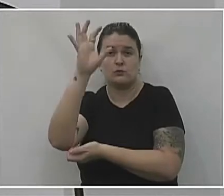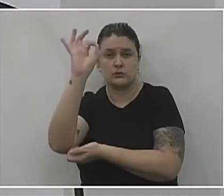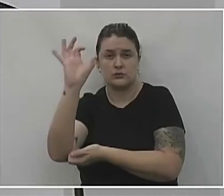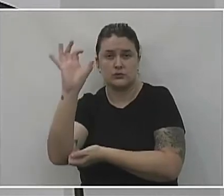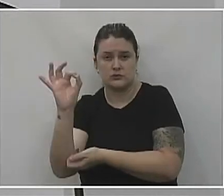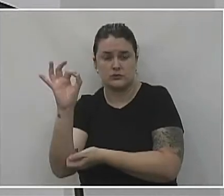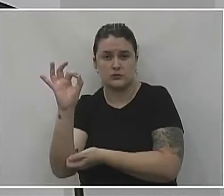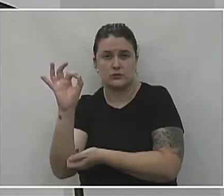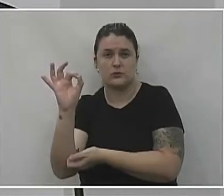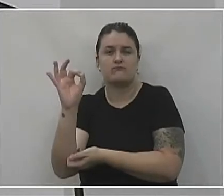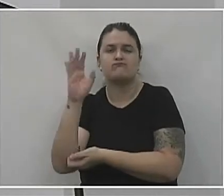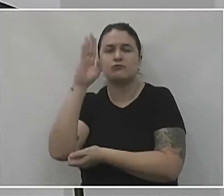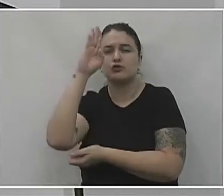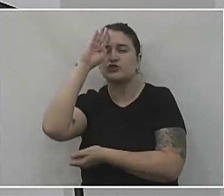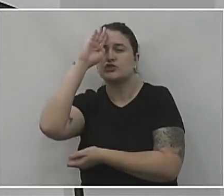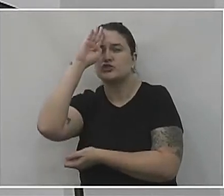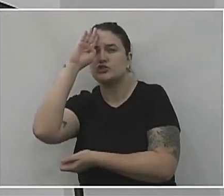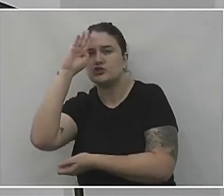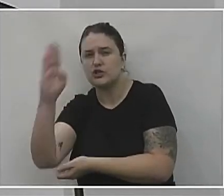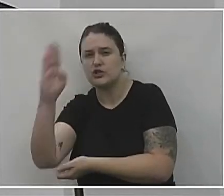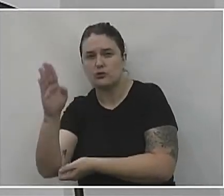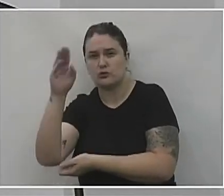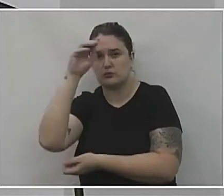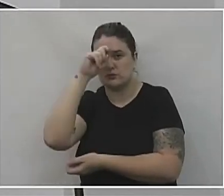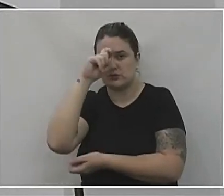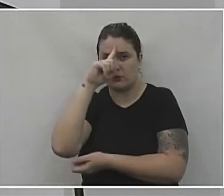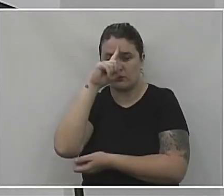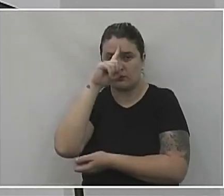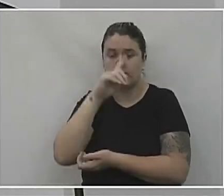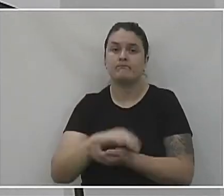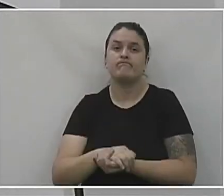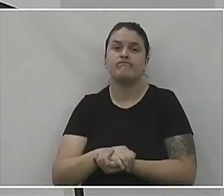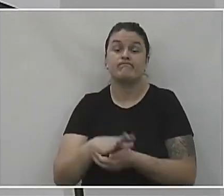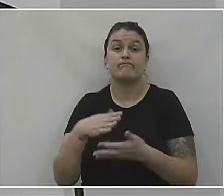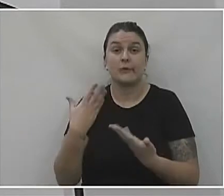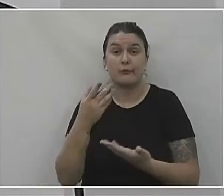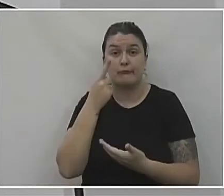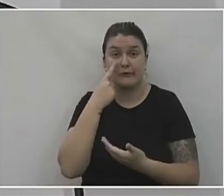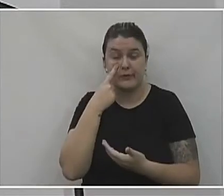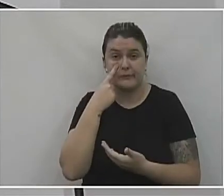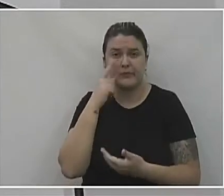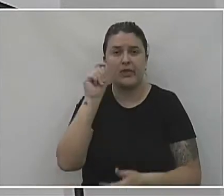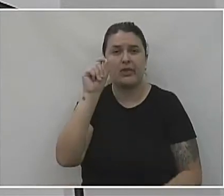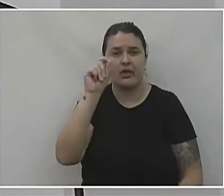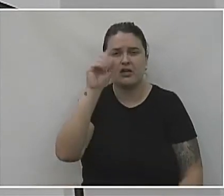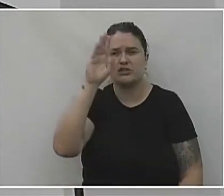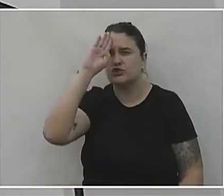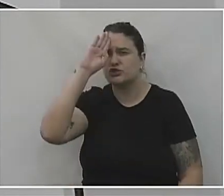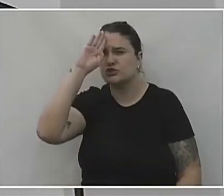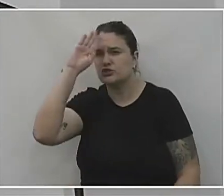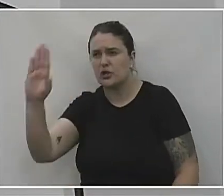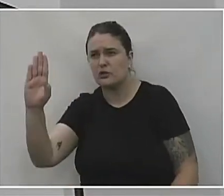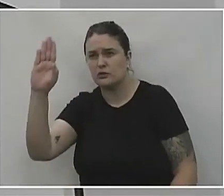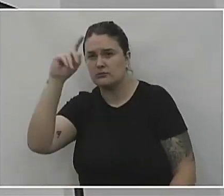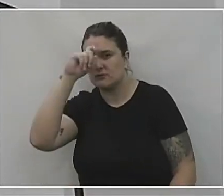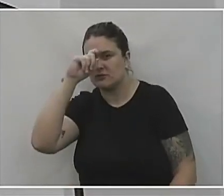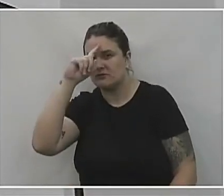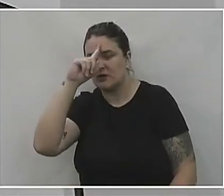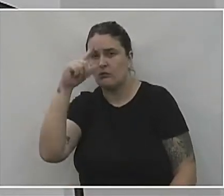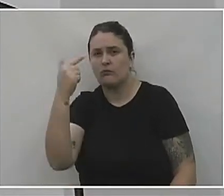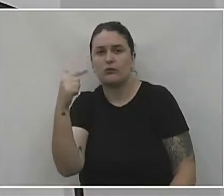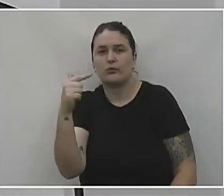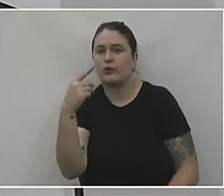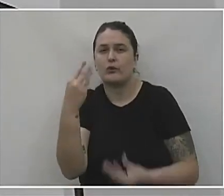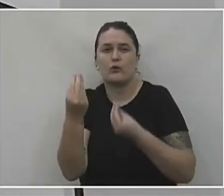procuraram um atendimento diretamente no hospital. Então, nesses casos que foram diretamente do hospital, a gente não tem como